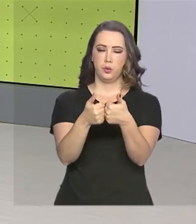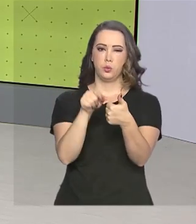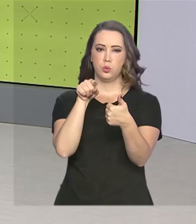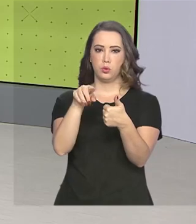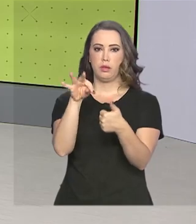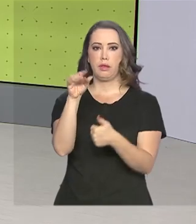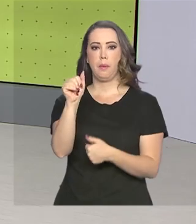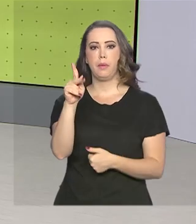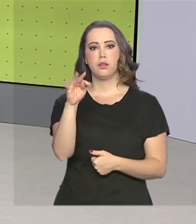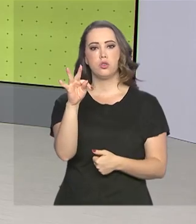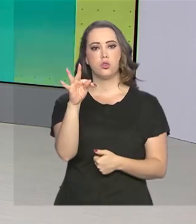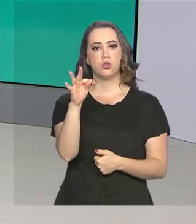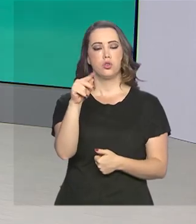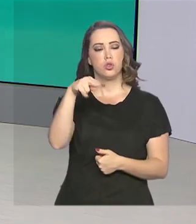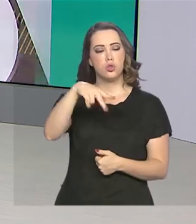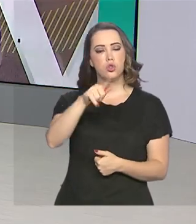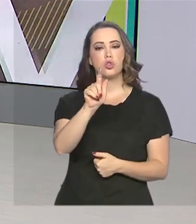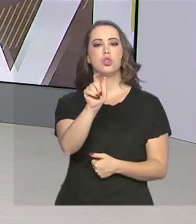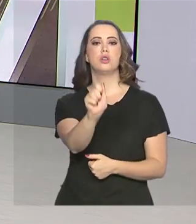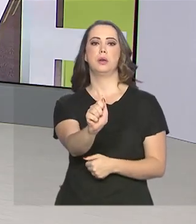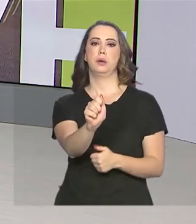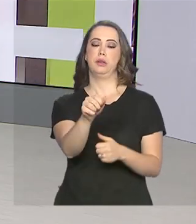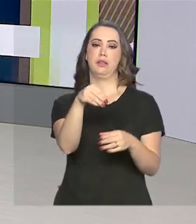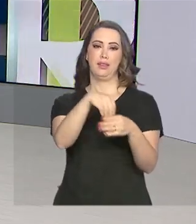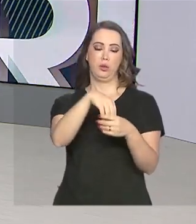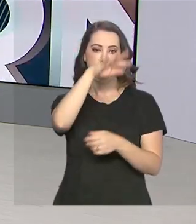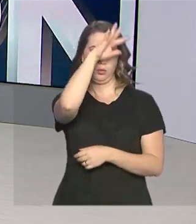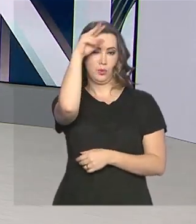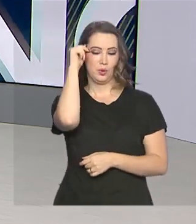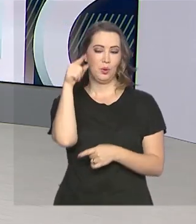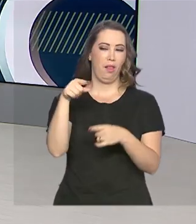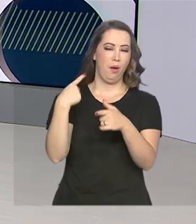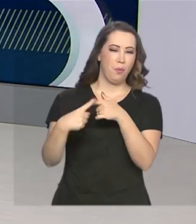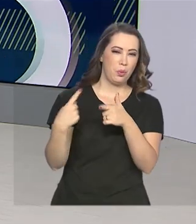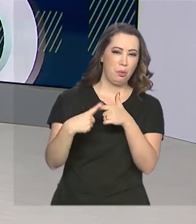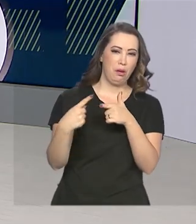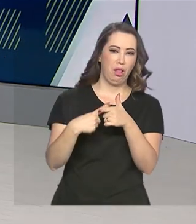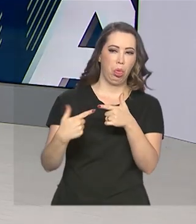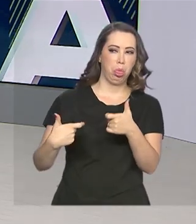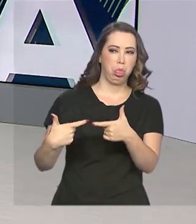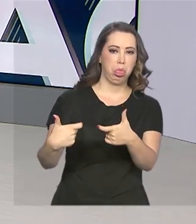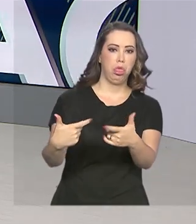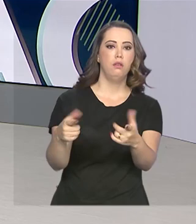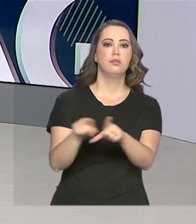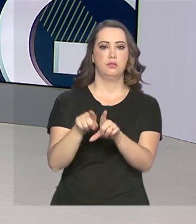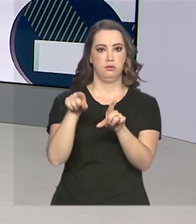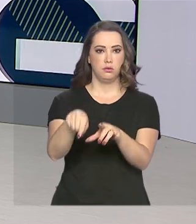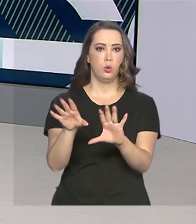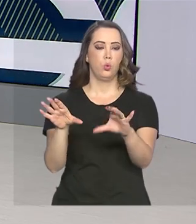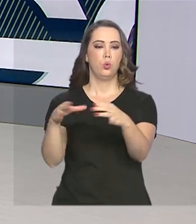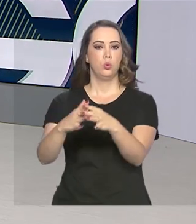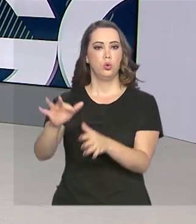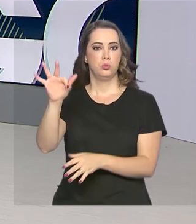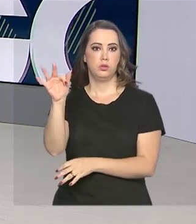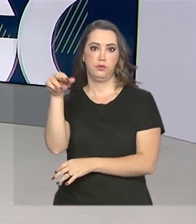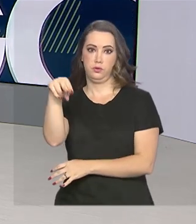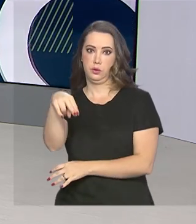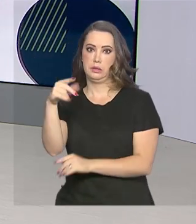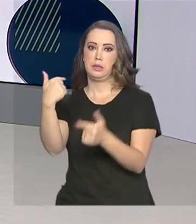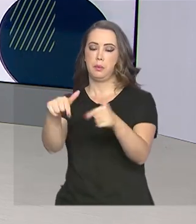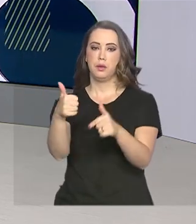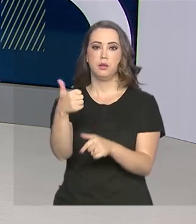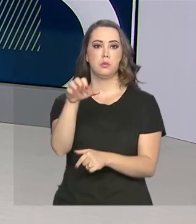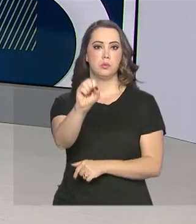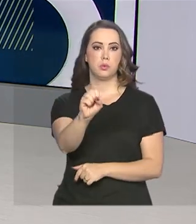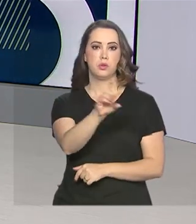Amazonas. A região vem registrando conflitos e a Força Nacional vai atuar por 180 dias. Segundo o Ministério da Justiça, os